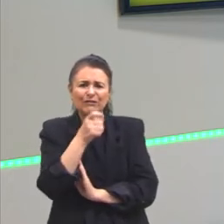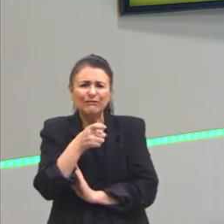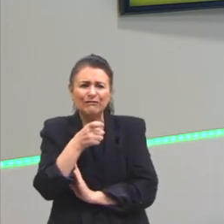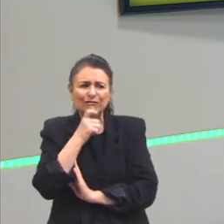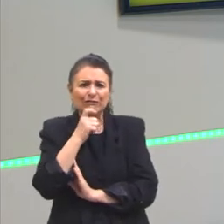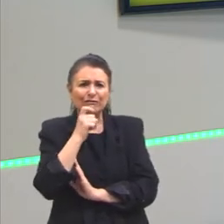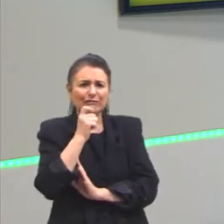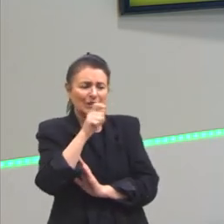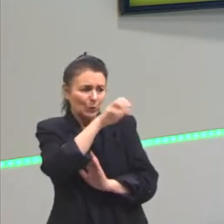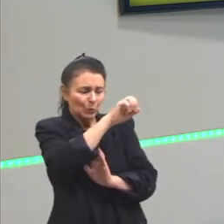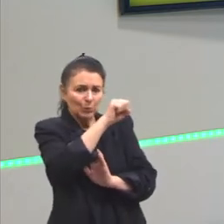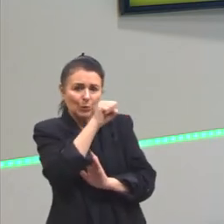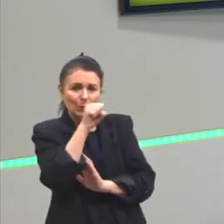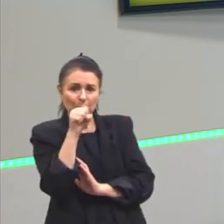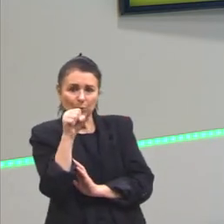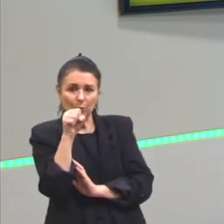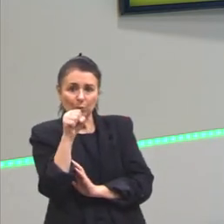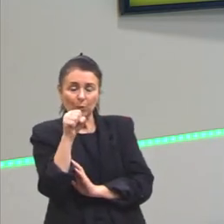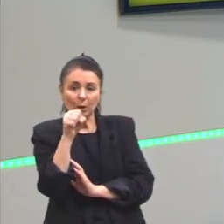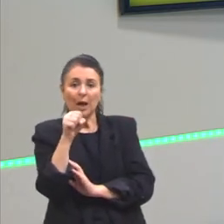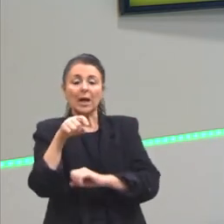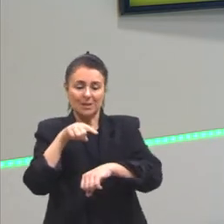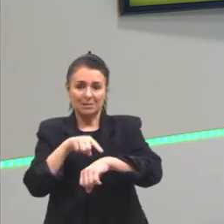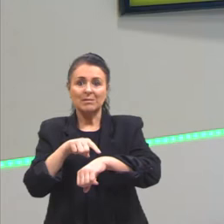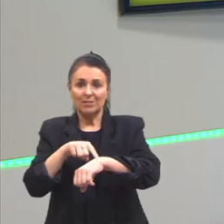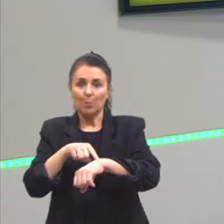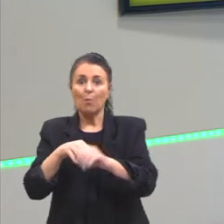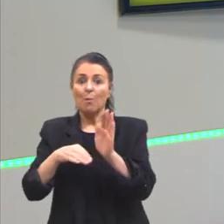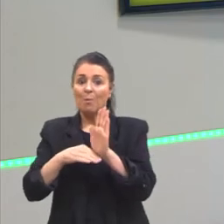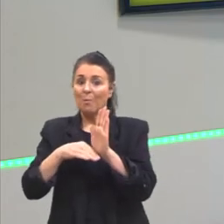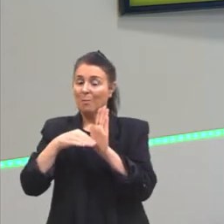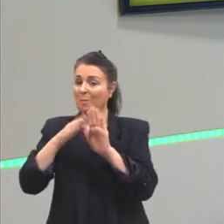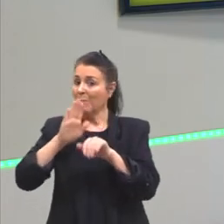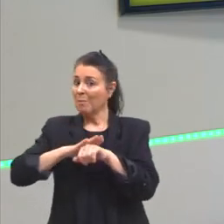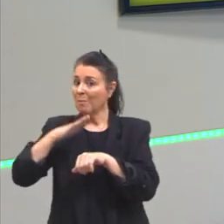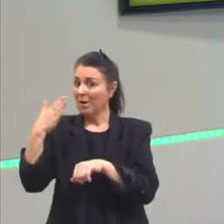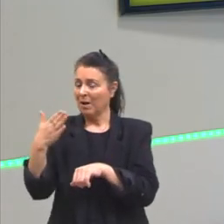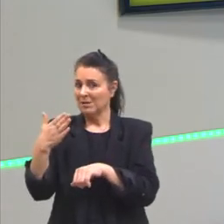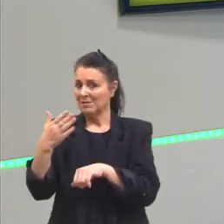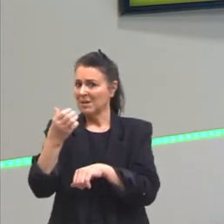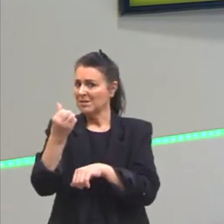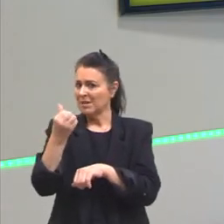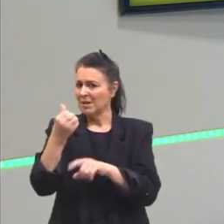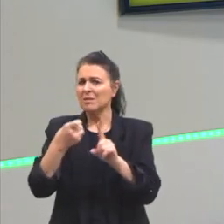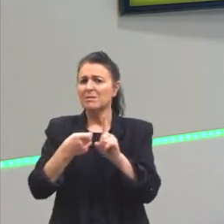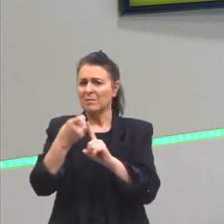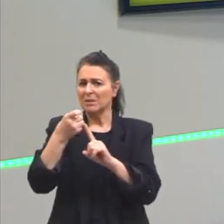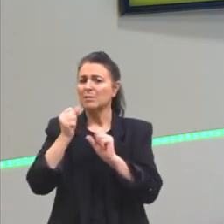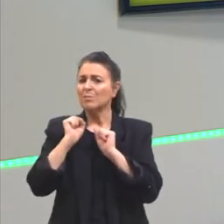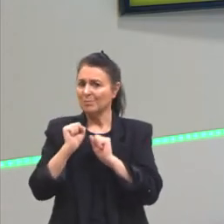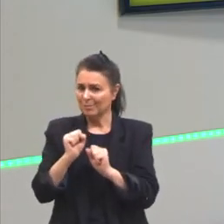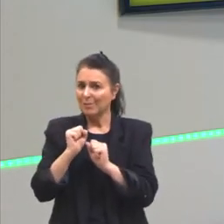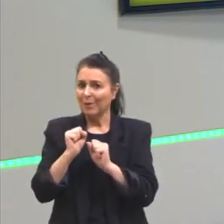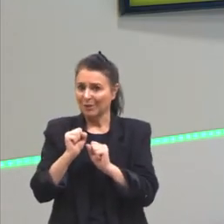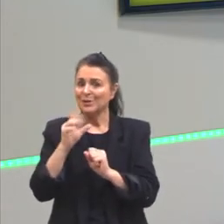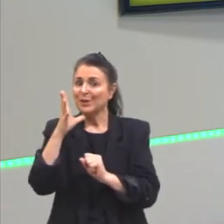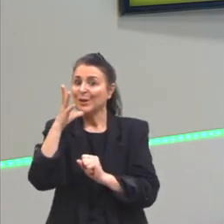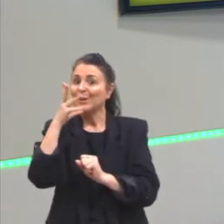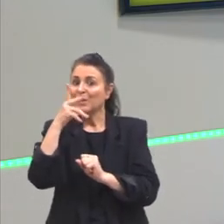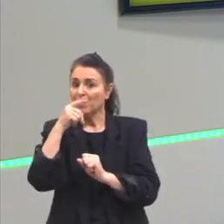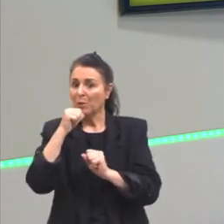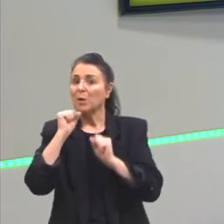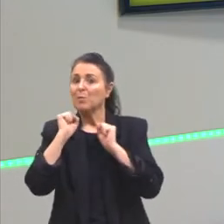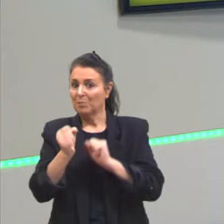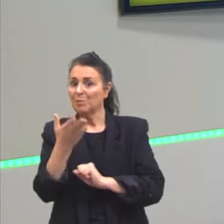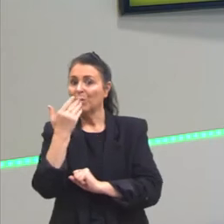Eu vou mudar o meu prazo dos alimentos, de um a dois dias para seis meses. Para alguns meses, depende do